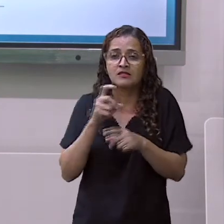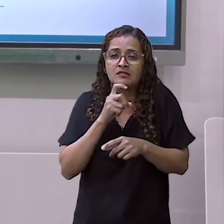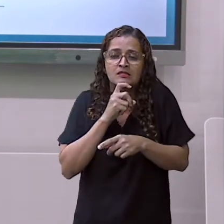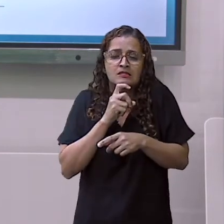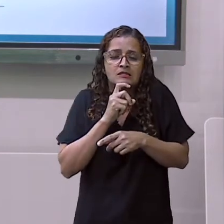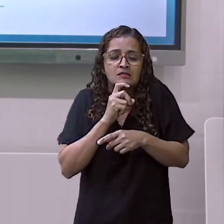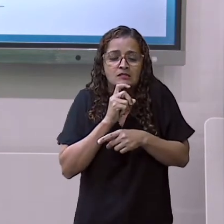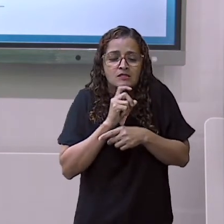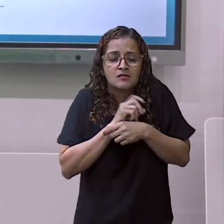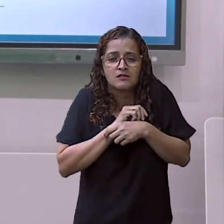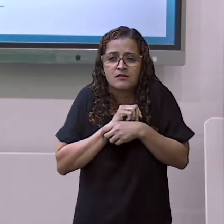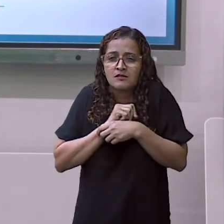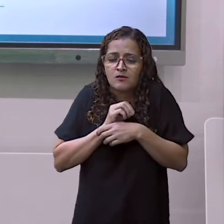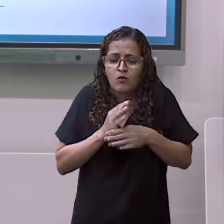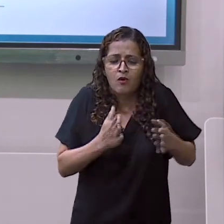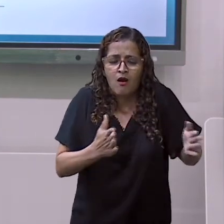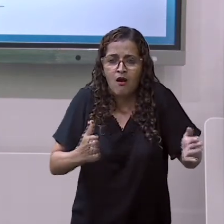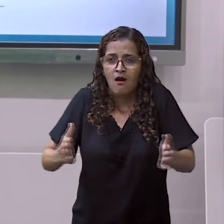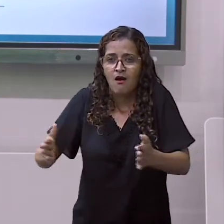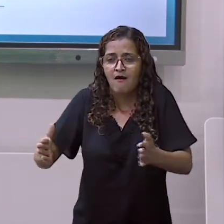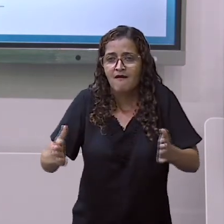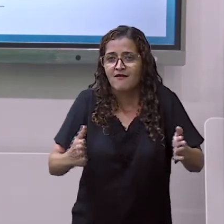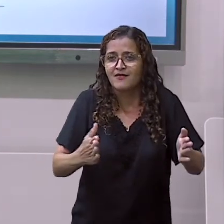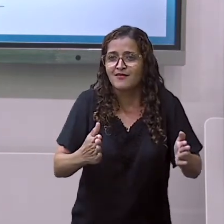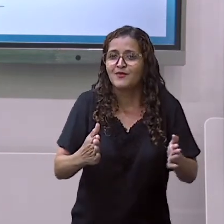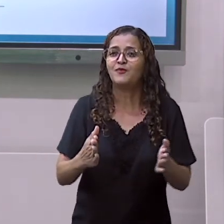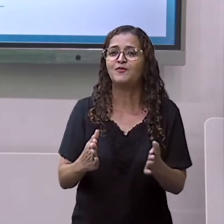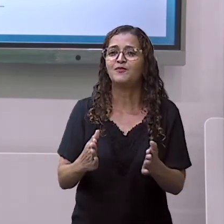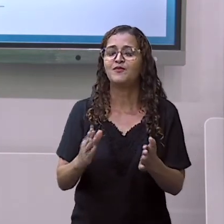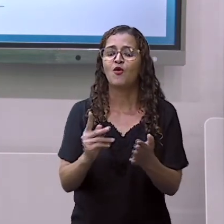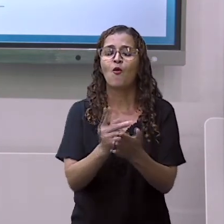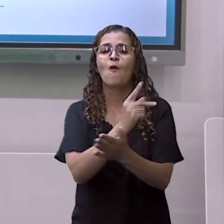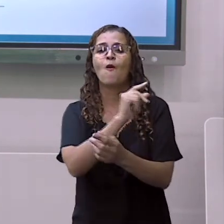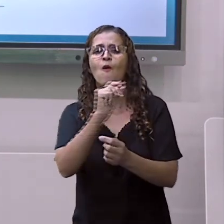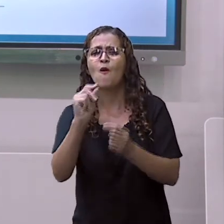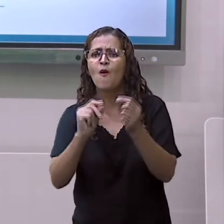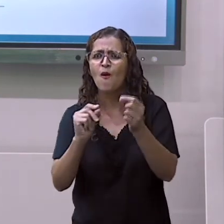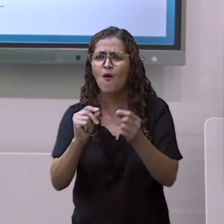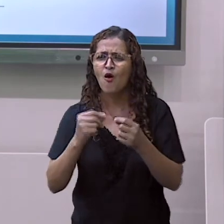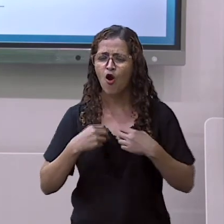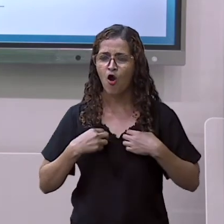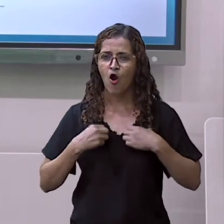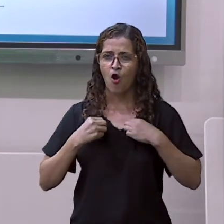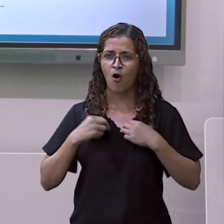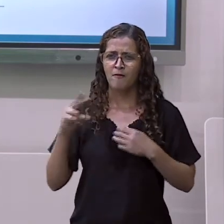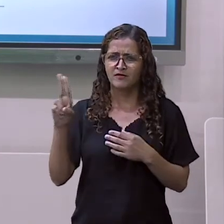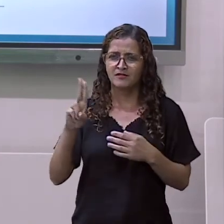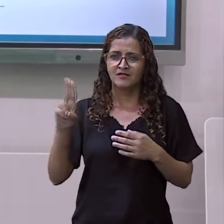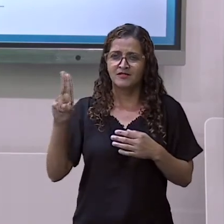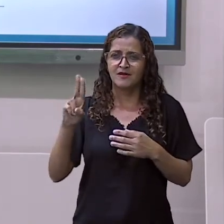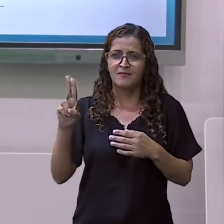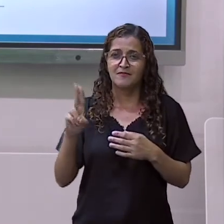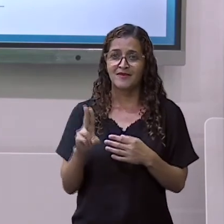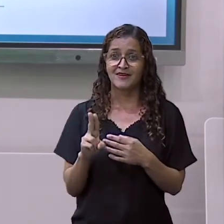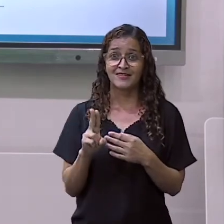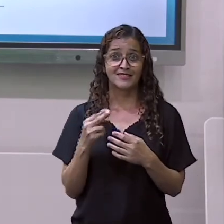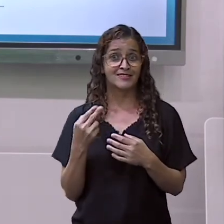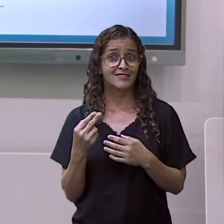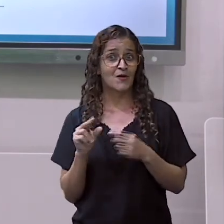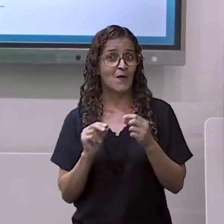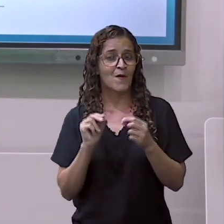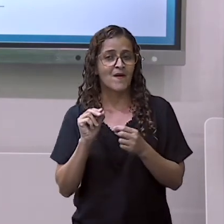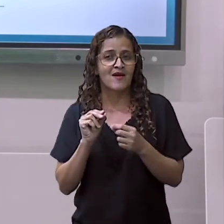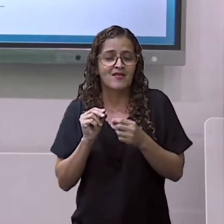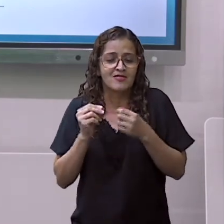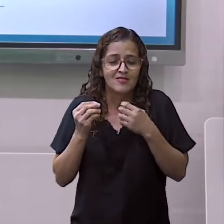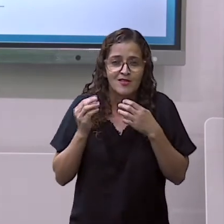frio. O que acontece? A gente usa aquela roupa mais aquecida para nos aquecermos mais.